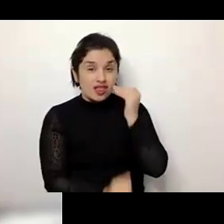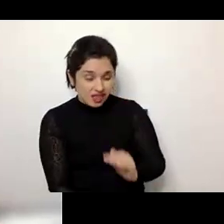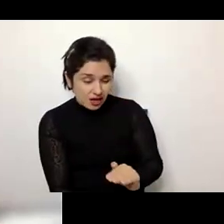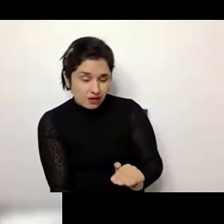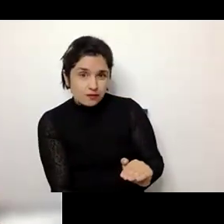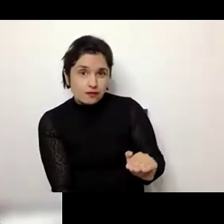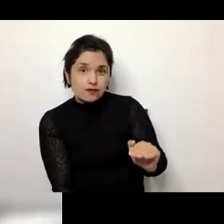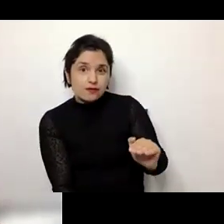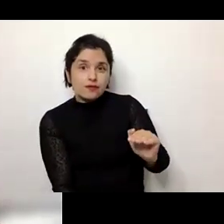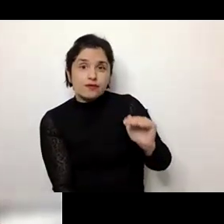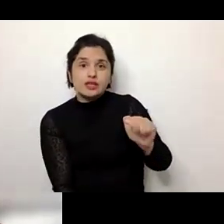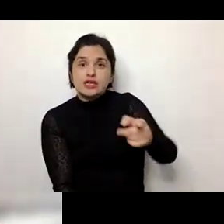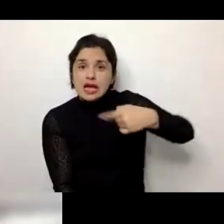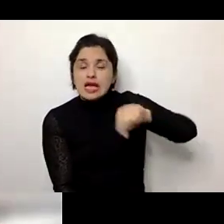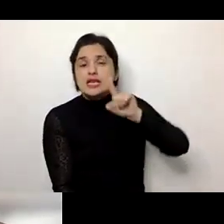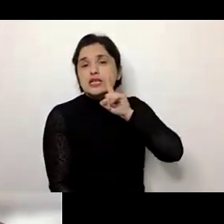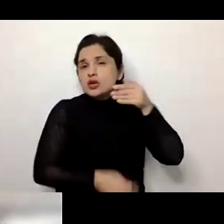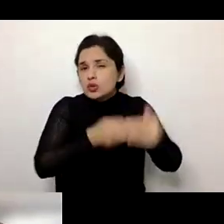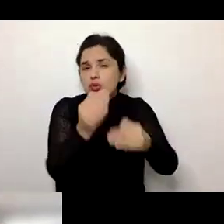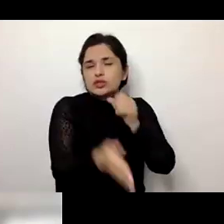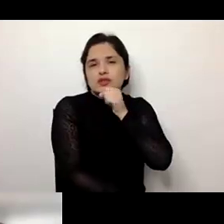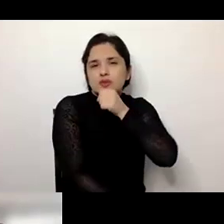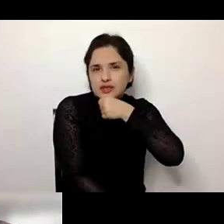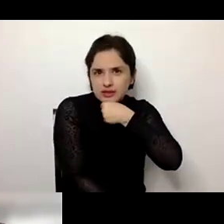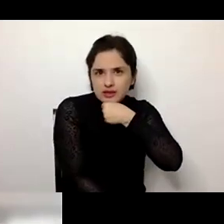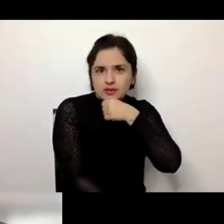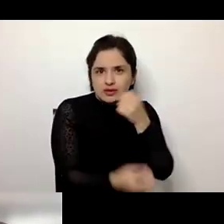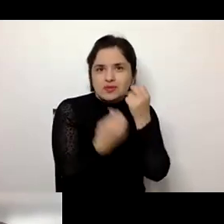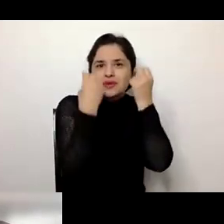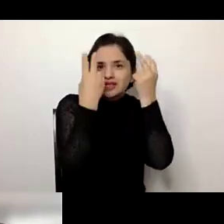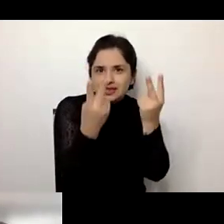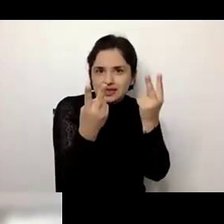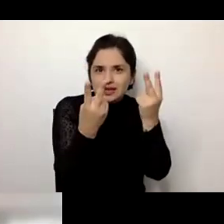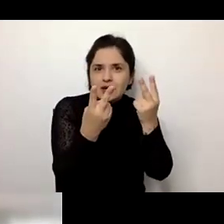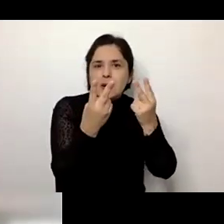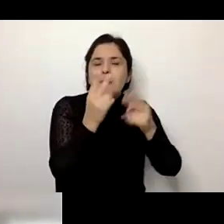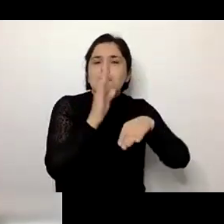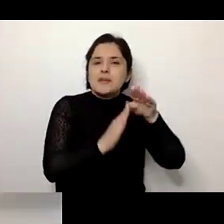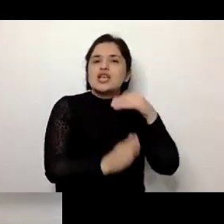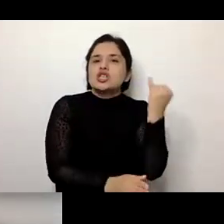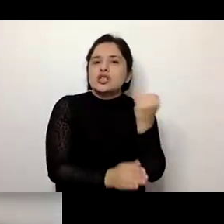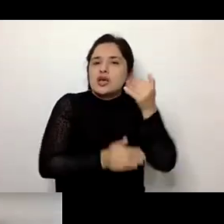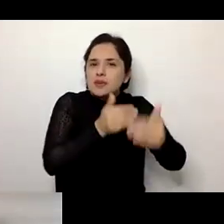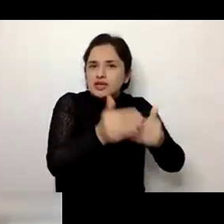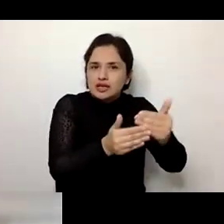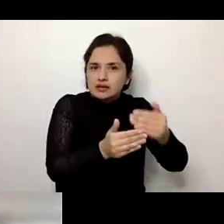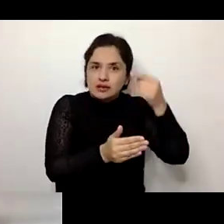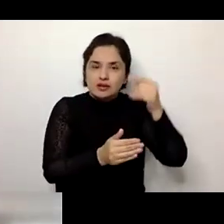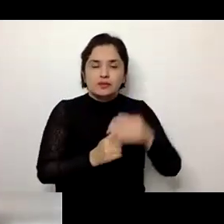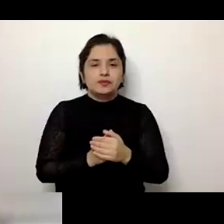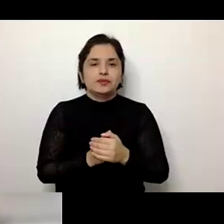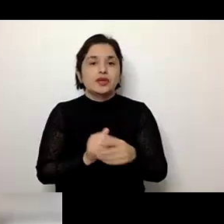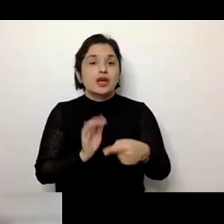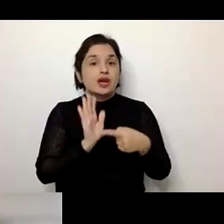elas tinham um processo de envelhecimento mais ativo, com maior funcionalidade. Então, mostrando aqui